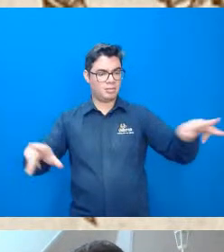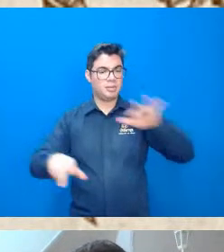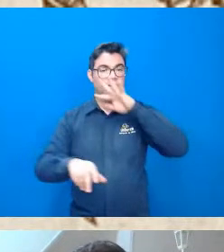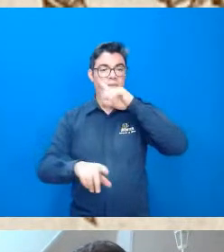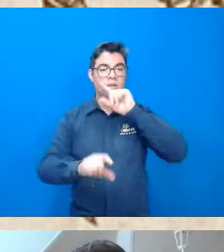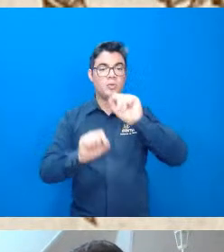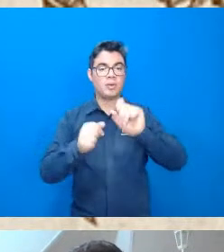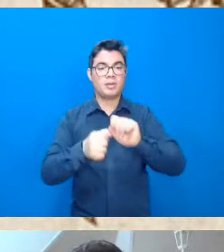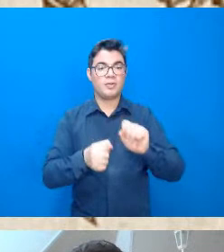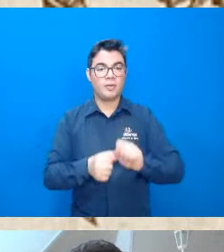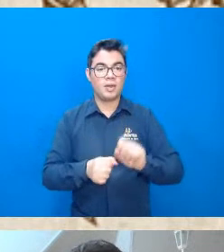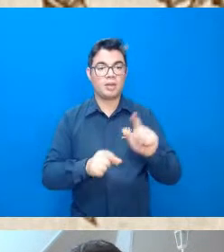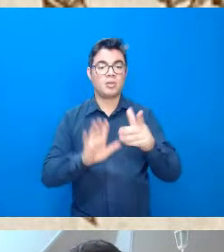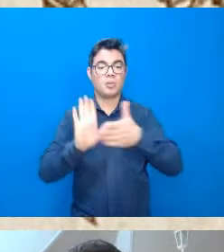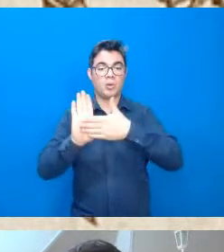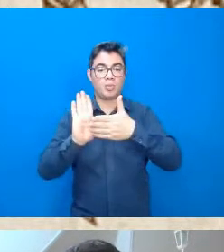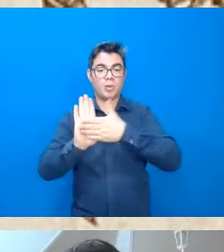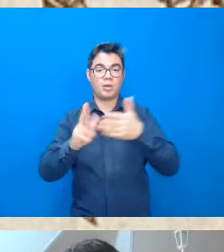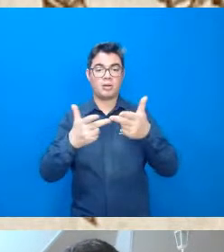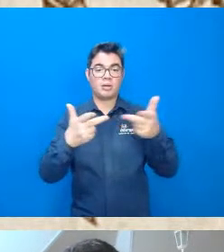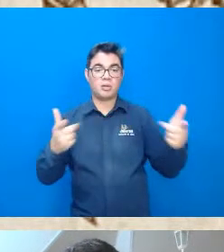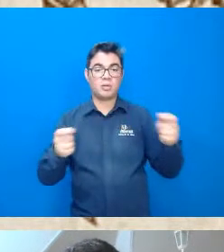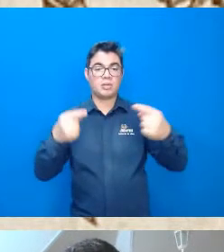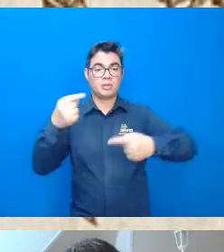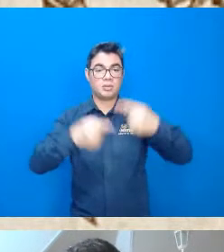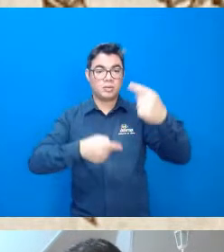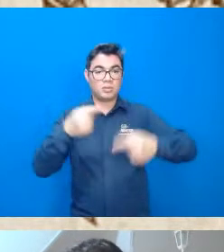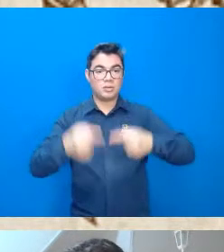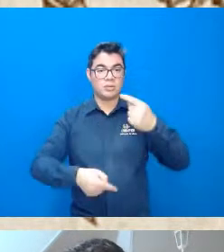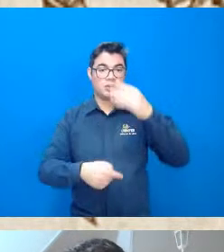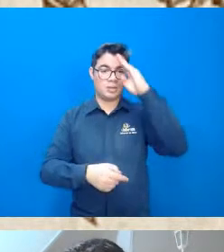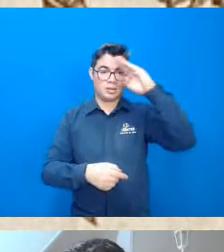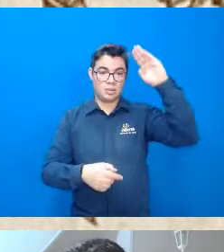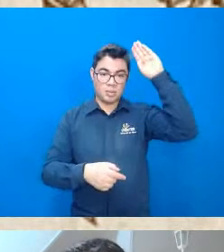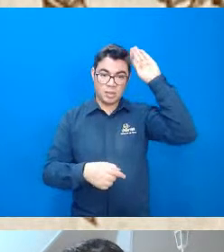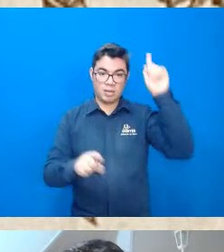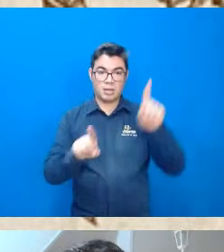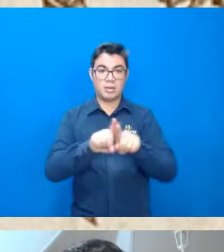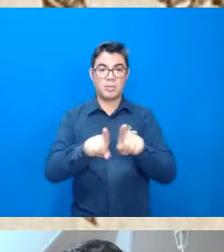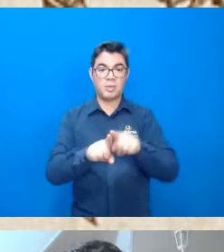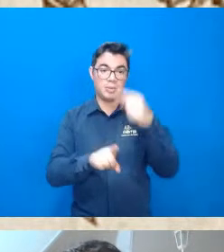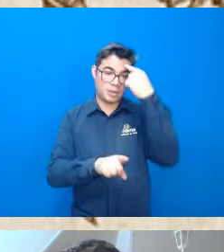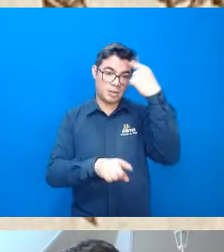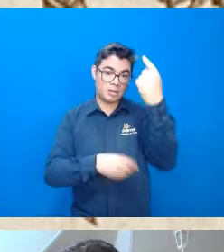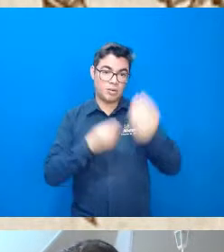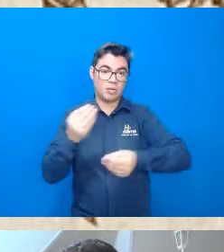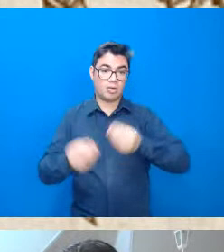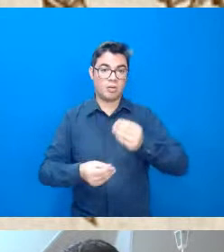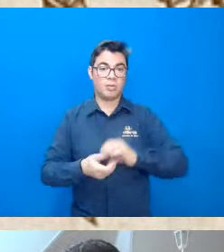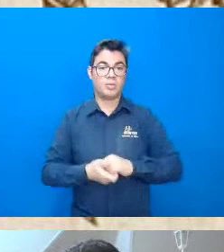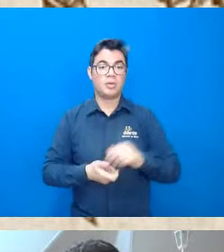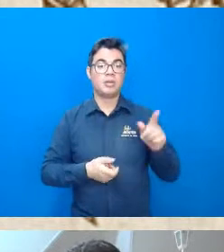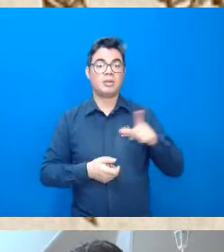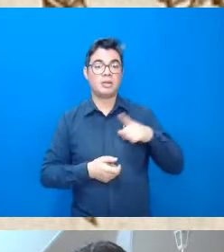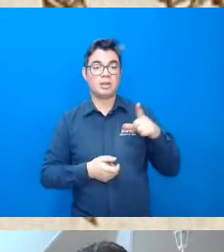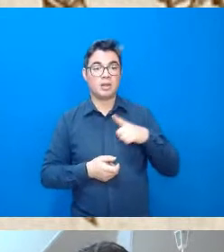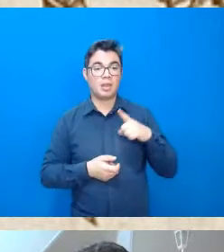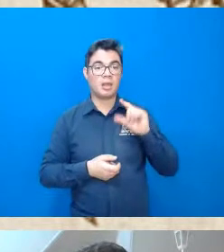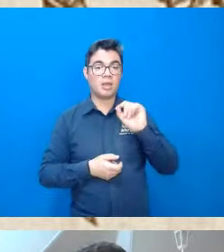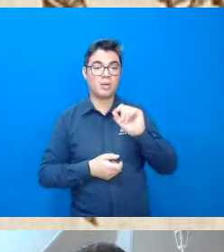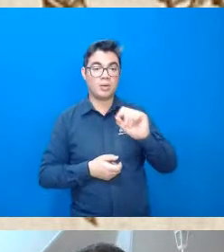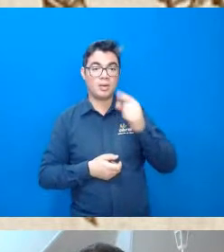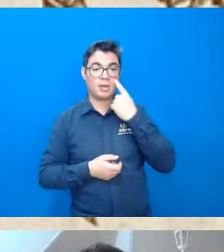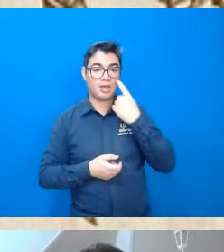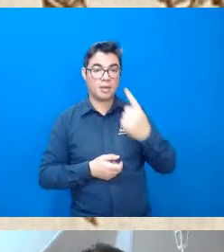feito quais são as propostas o que se discute na academia pensando também que nós temos uma